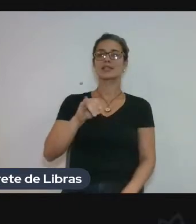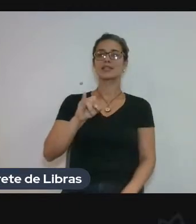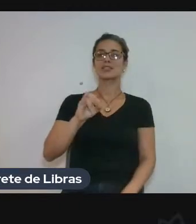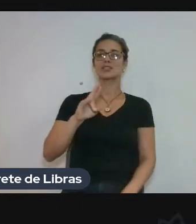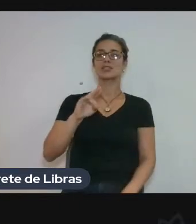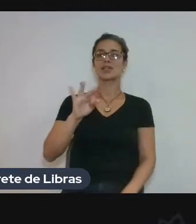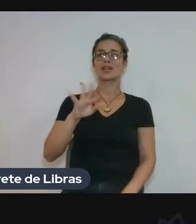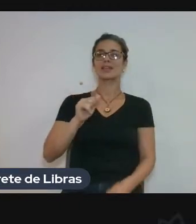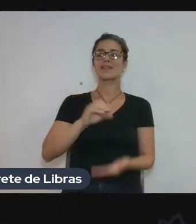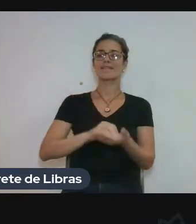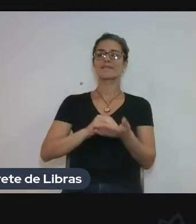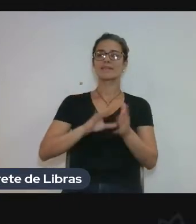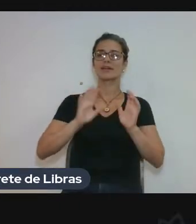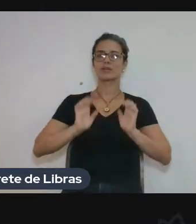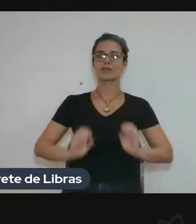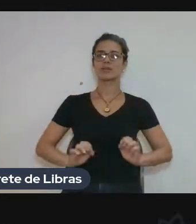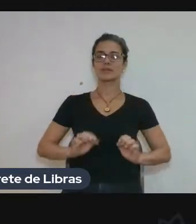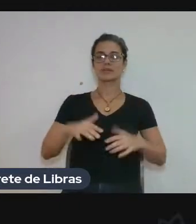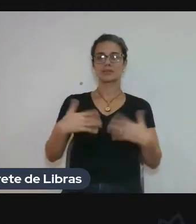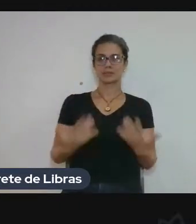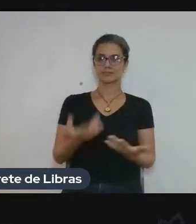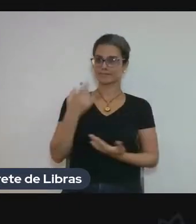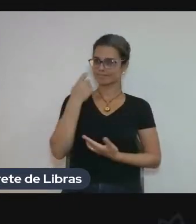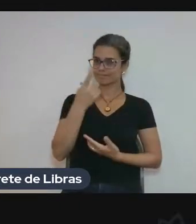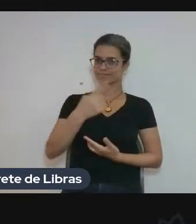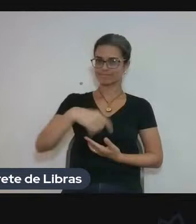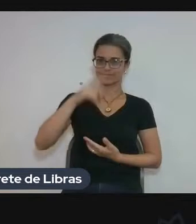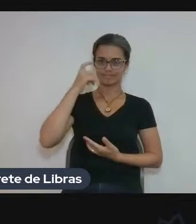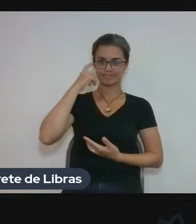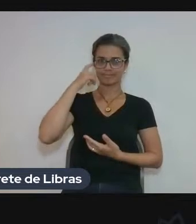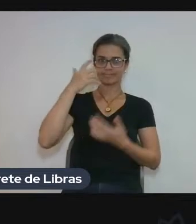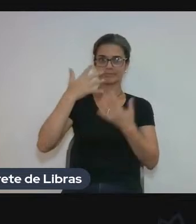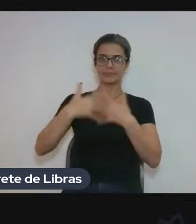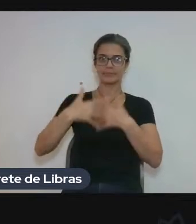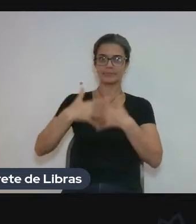Então, é uma questão interessante para a gente pensar.